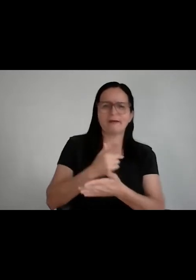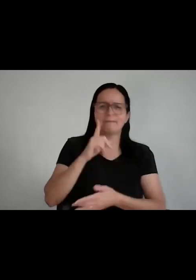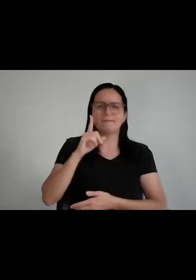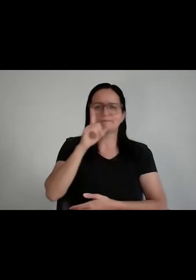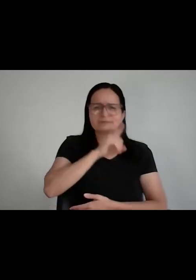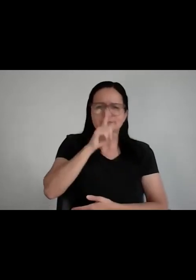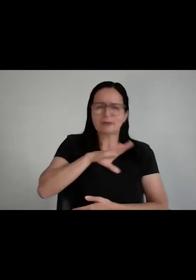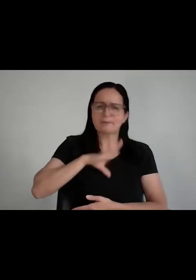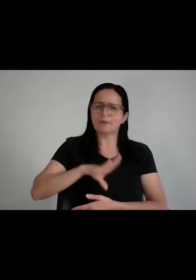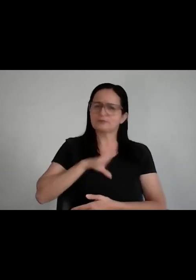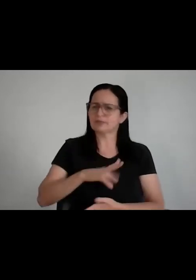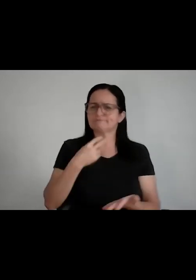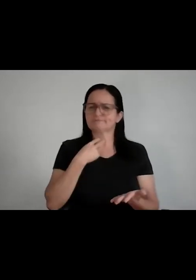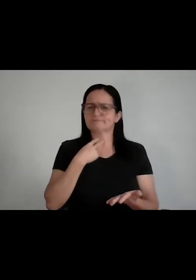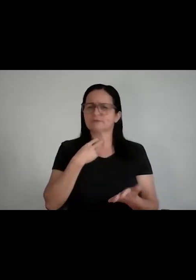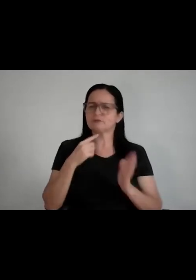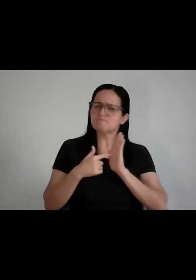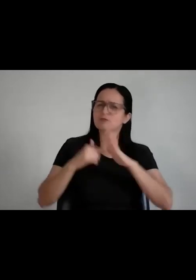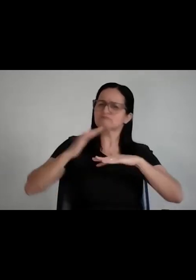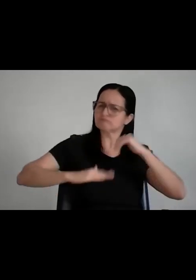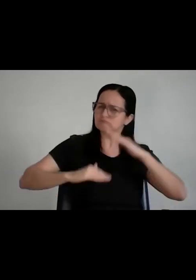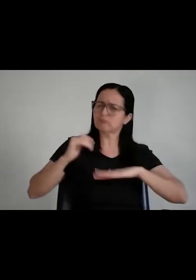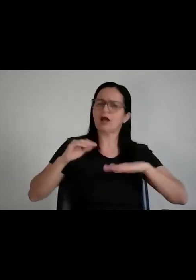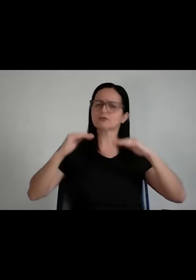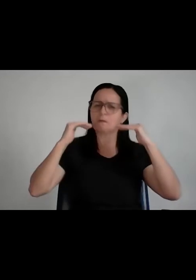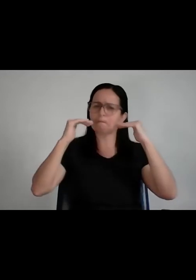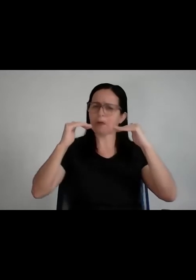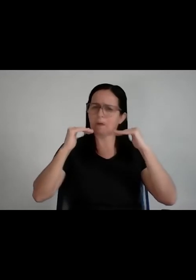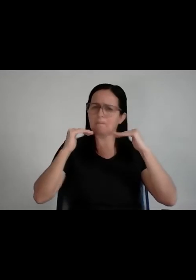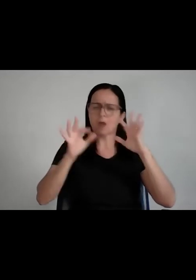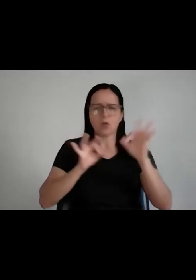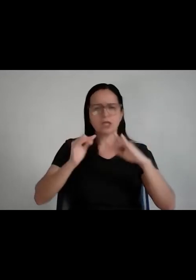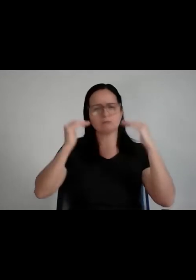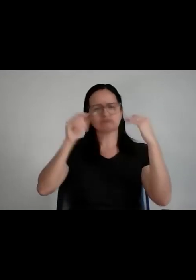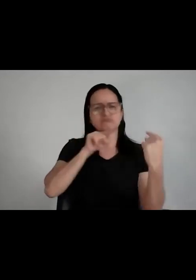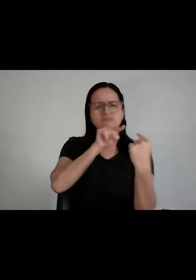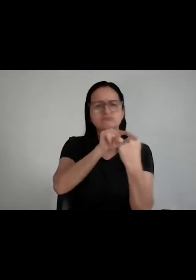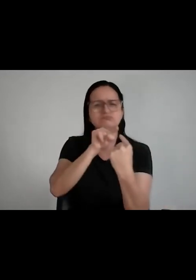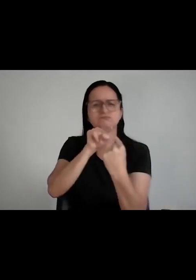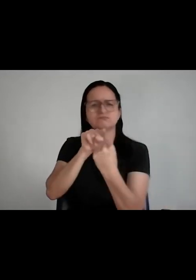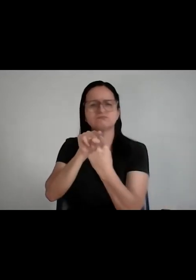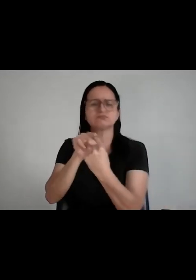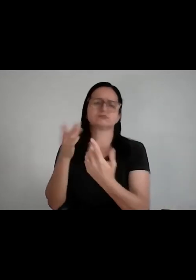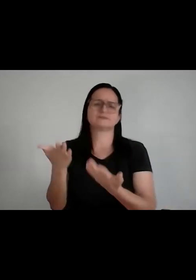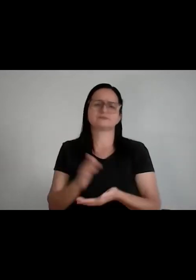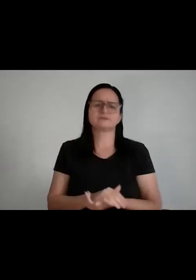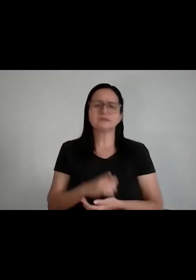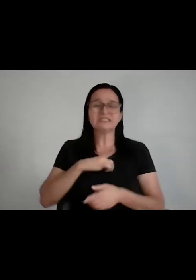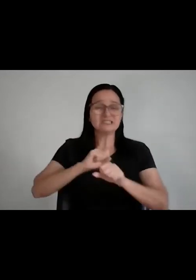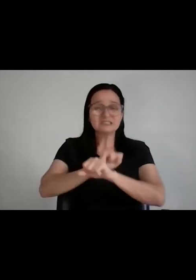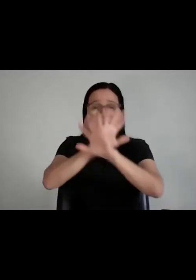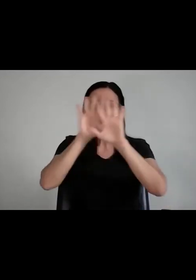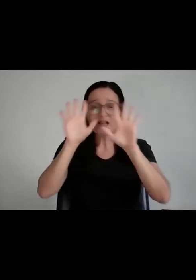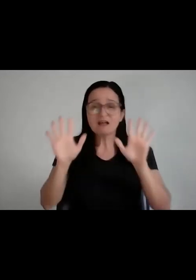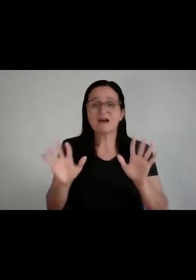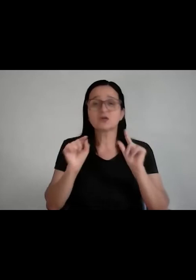ali as melhores, as boas práticas, tem que estar bem organizado, tem que ter um objetivo, tem que estar claro ali um